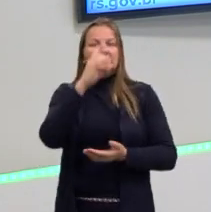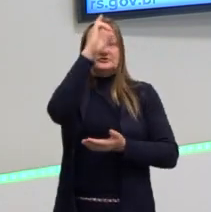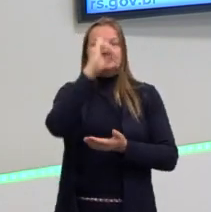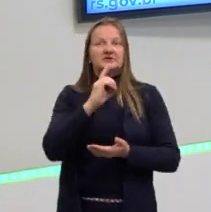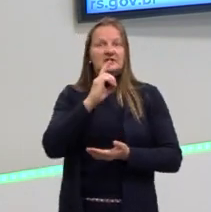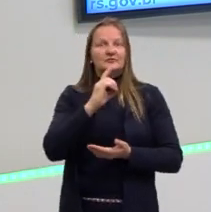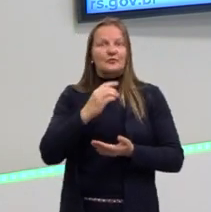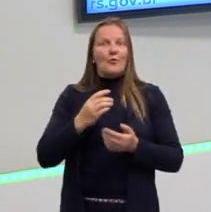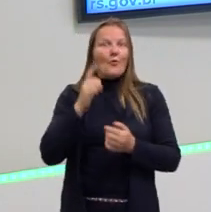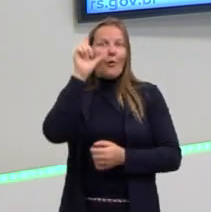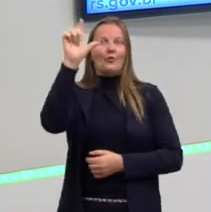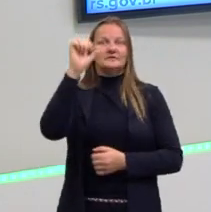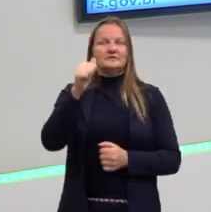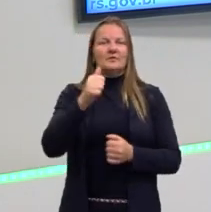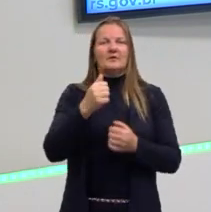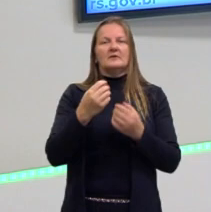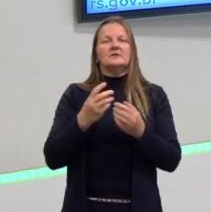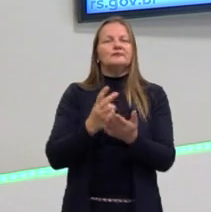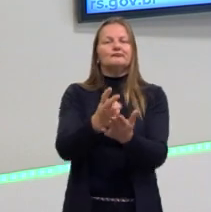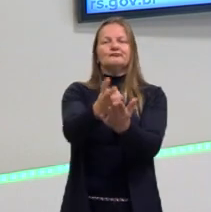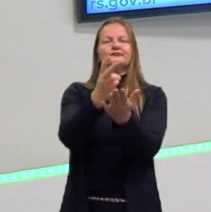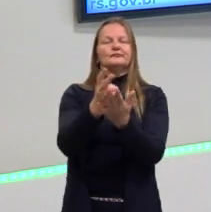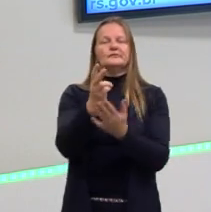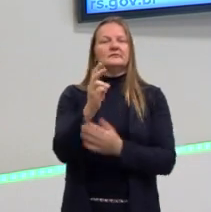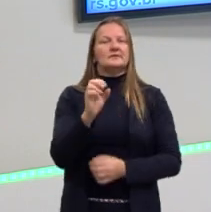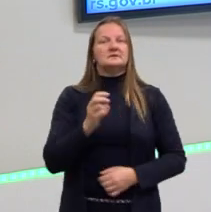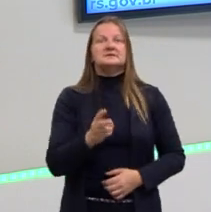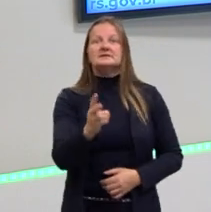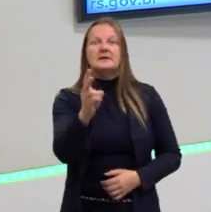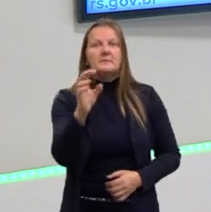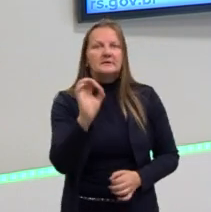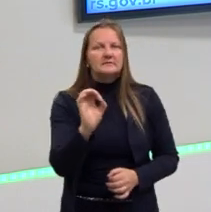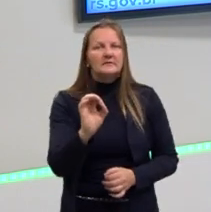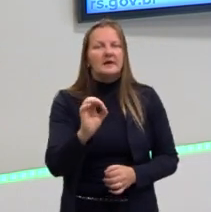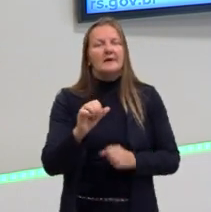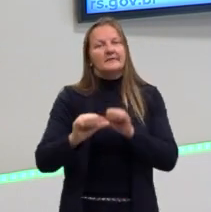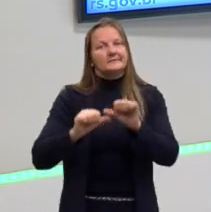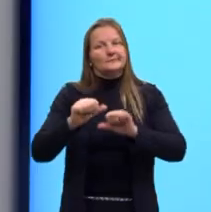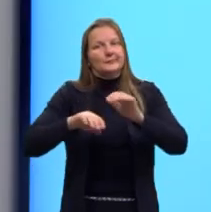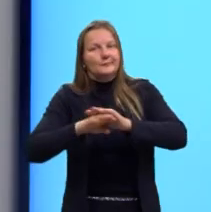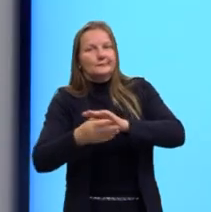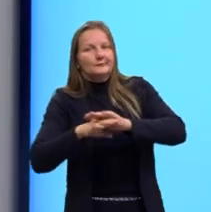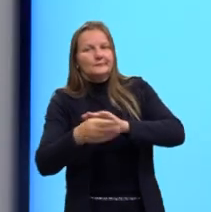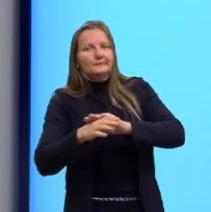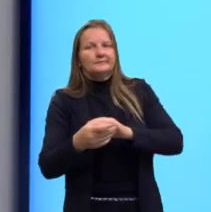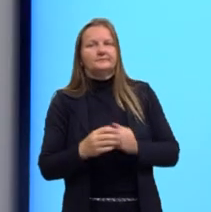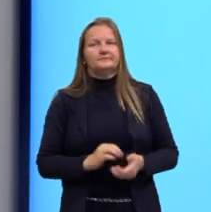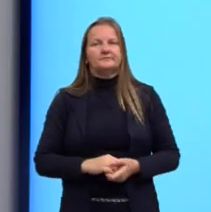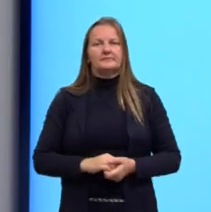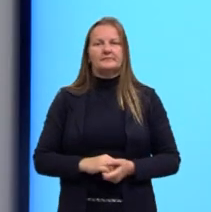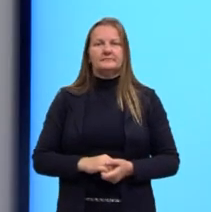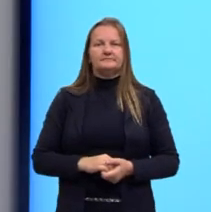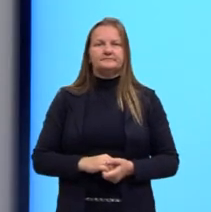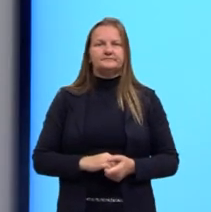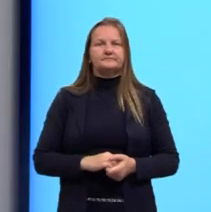conquistamos um direito e ele vai ser eterno. A sociedade é mutável. Lembra do Hegel, é um constante devir. Então,